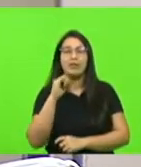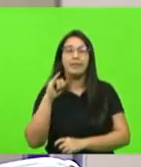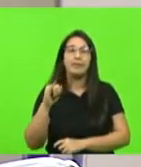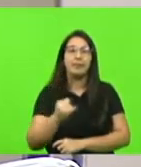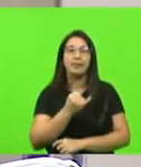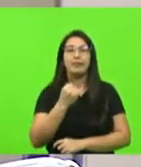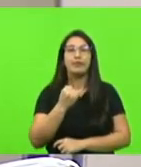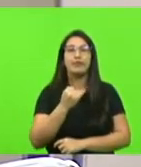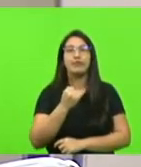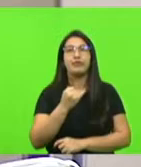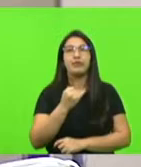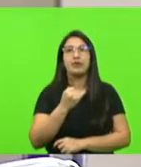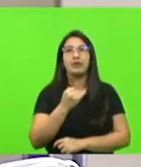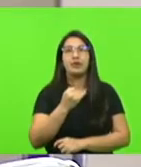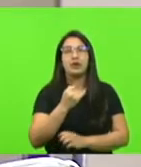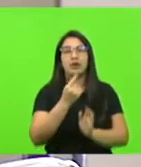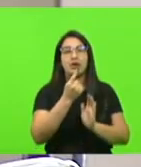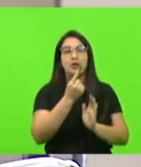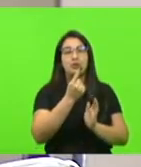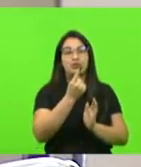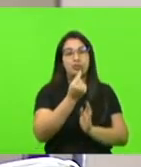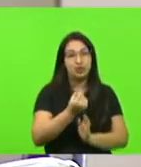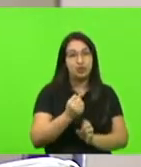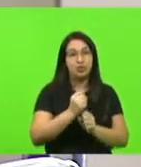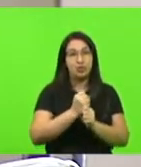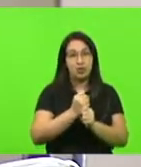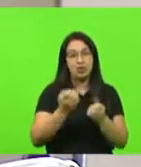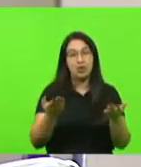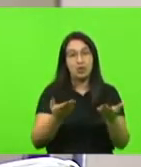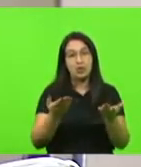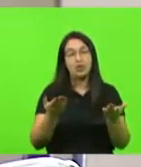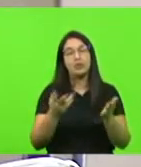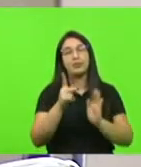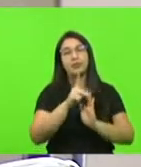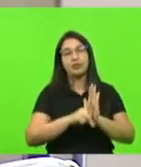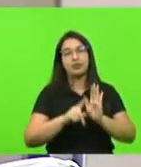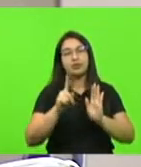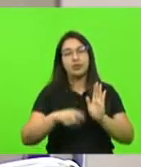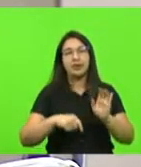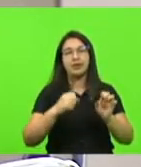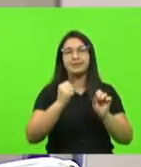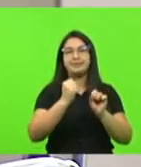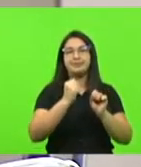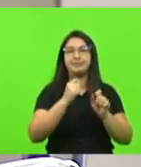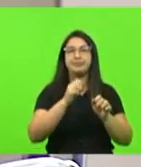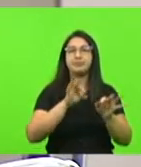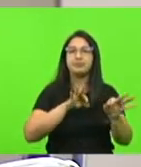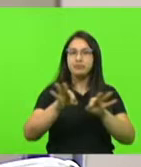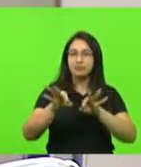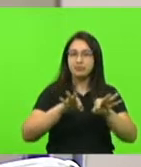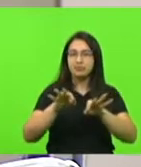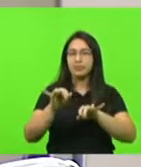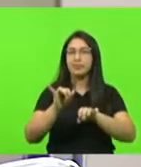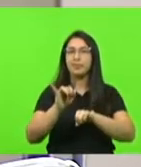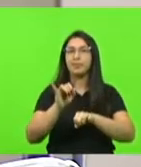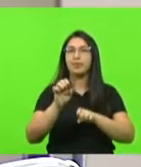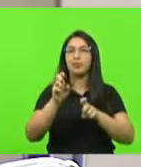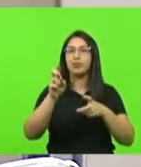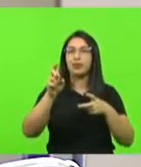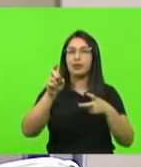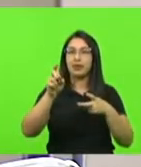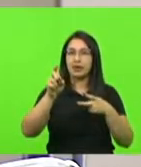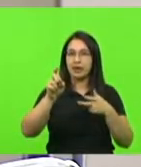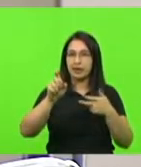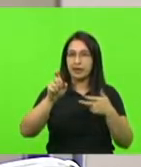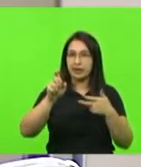ainda neste ano. Então, este projeto deve chegar a casa, é construção feita pelo Executivo e, através aqui da